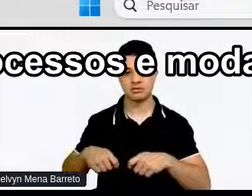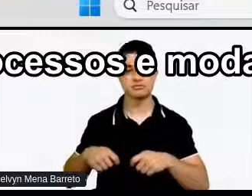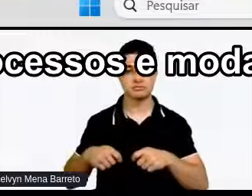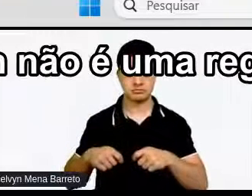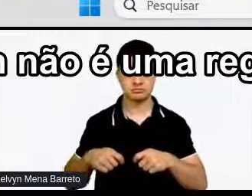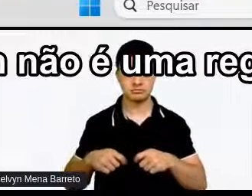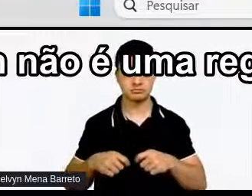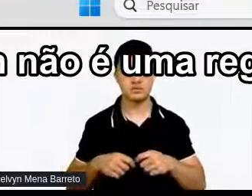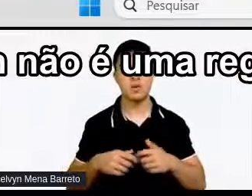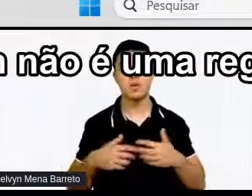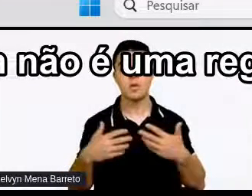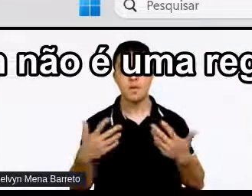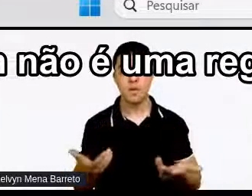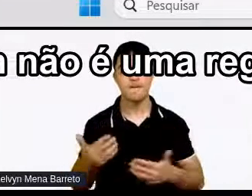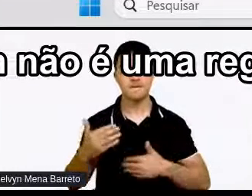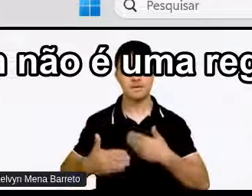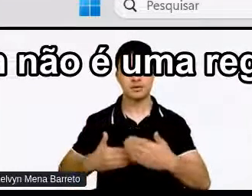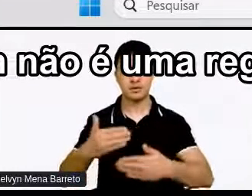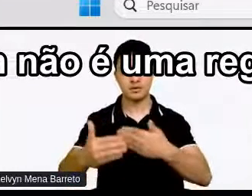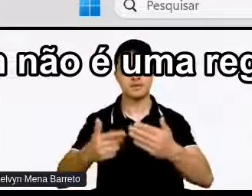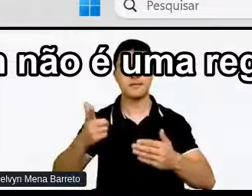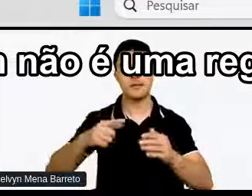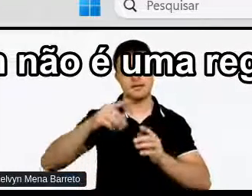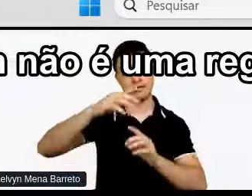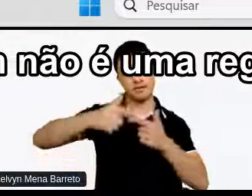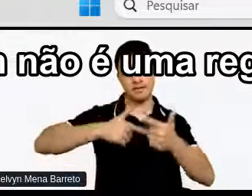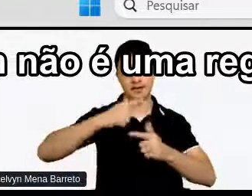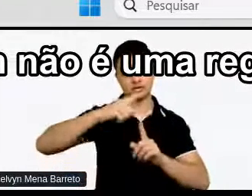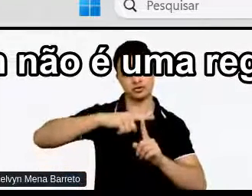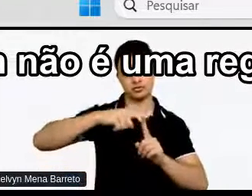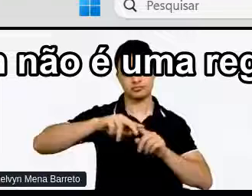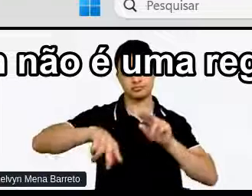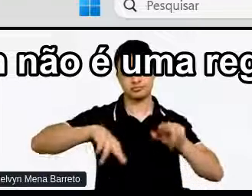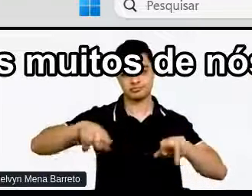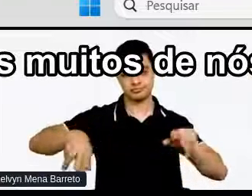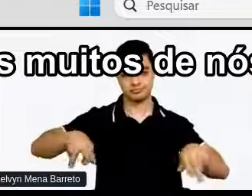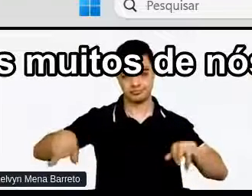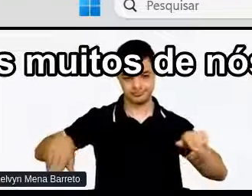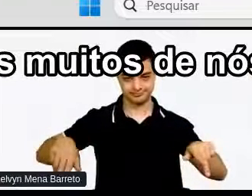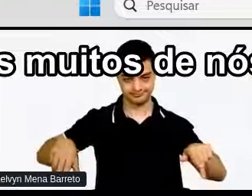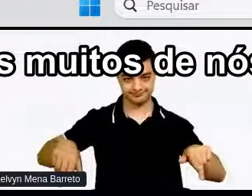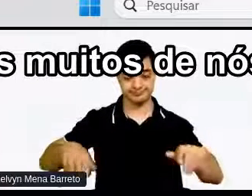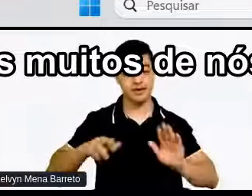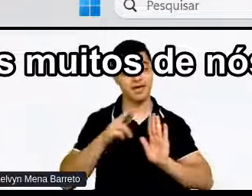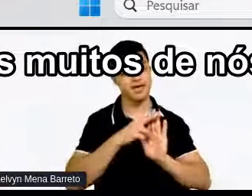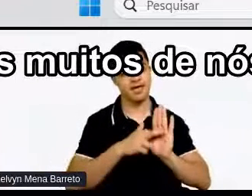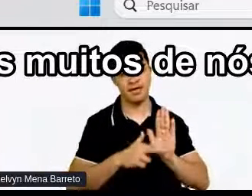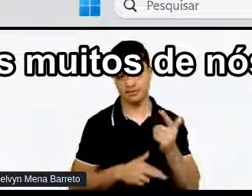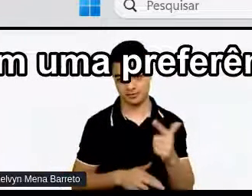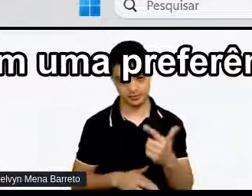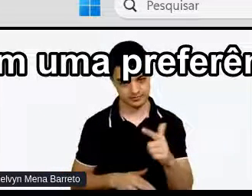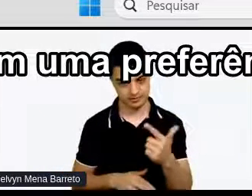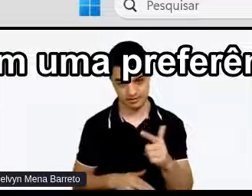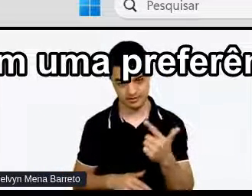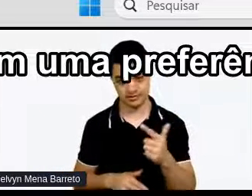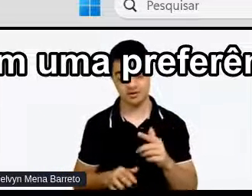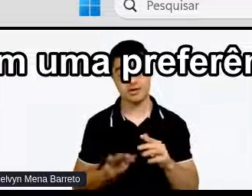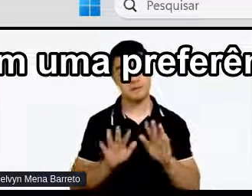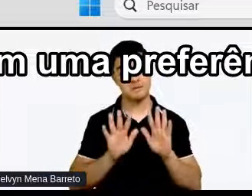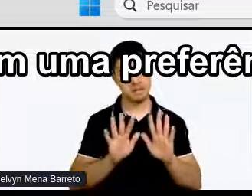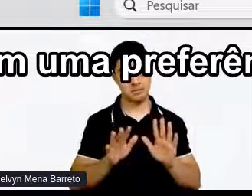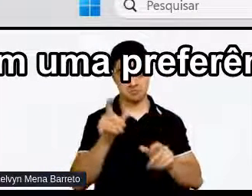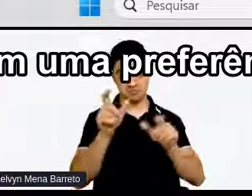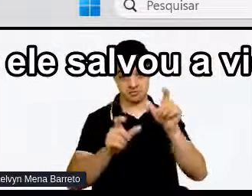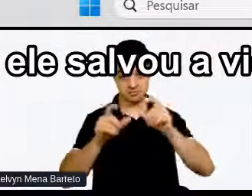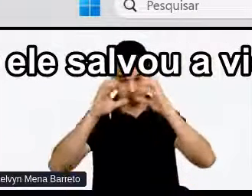Processo e modalidades De trabalho Também não é uma regra Embora se fale muito Mas muitos de nós Neurodivergentes A gente